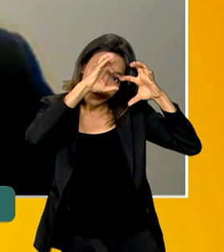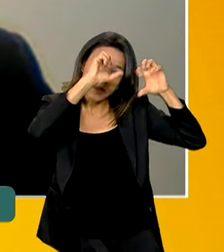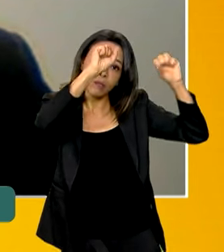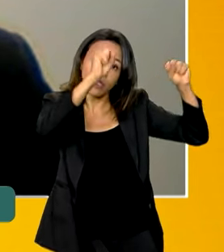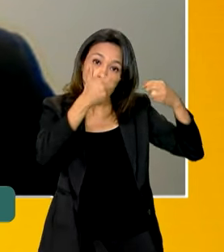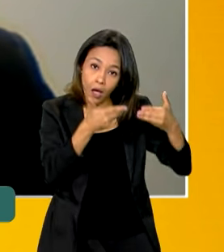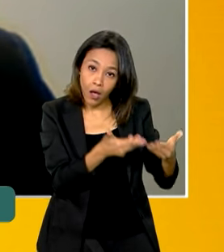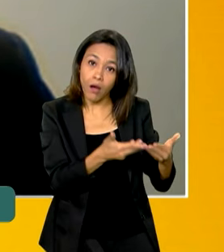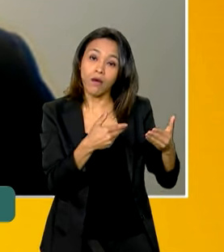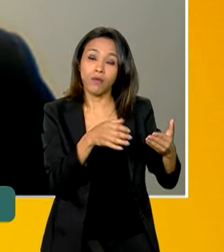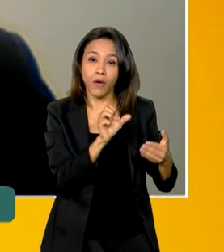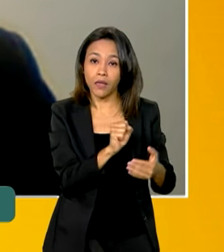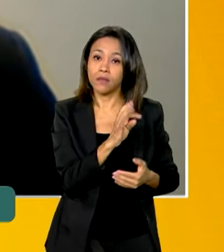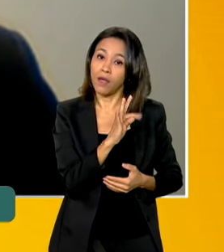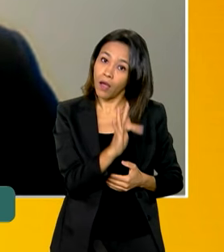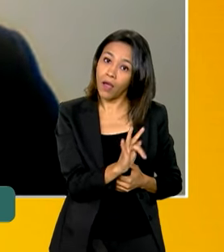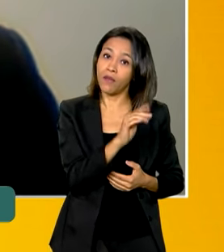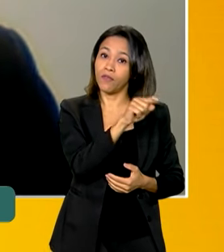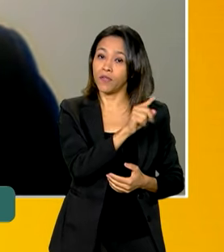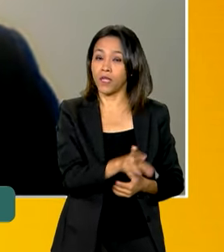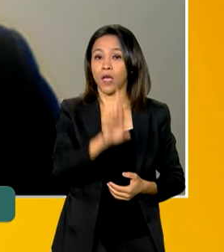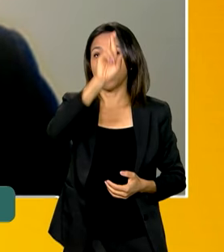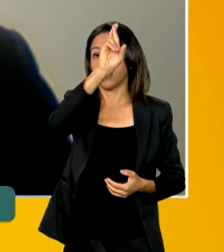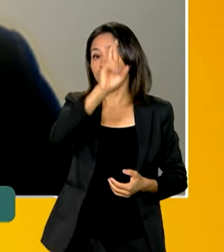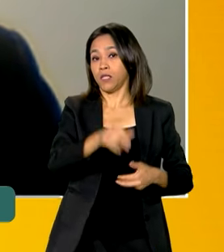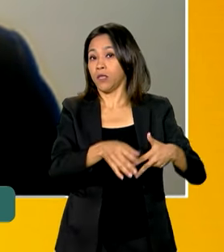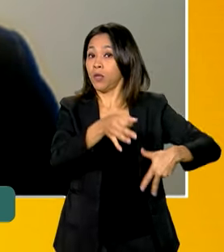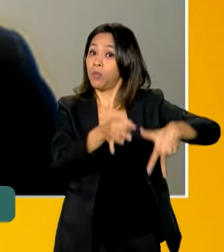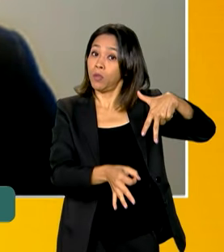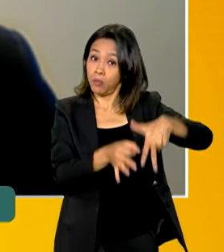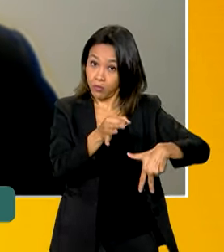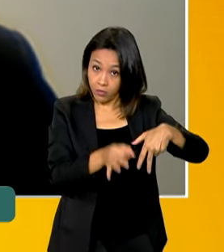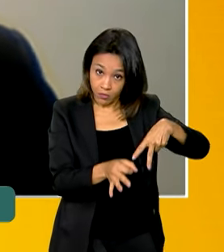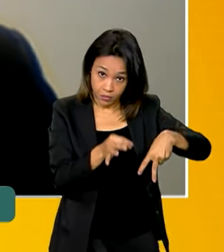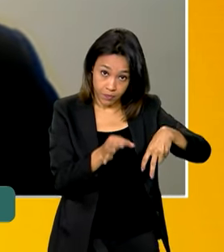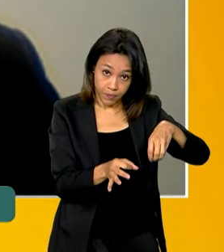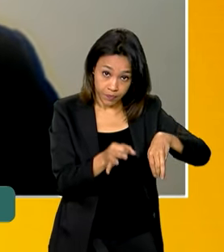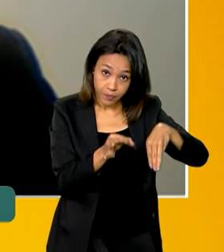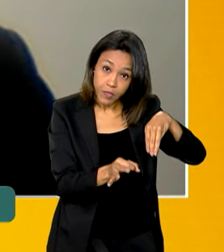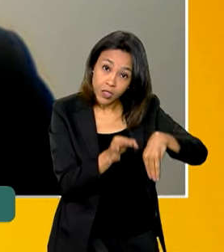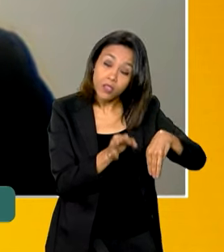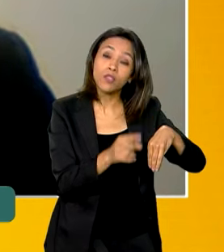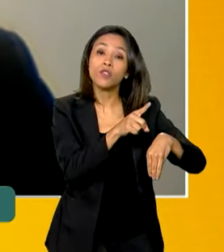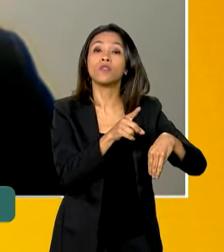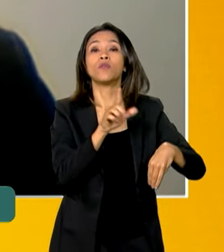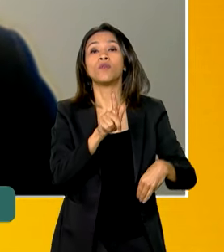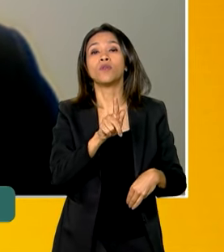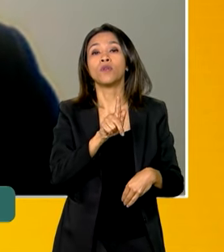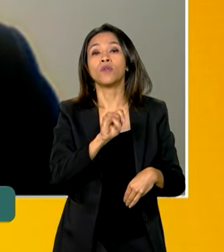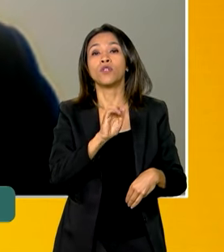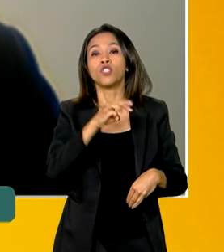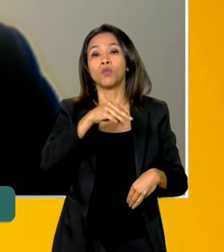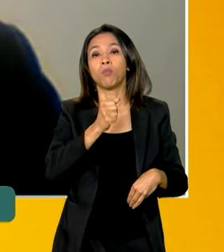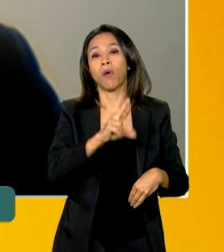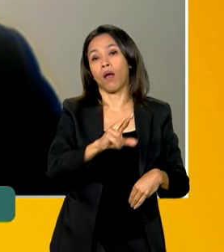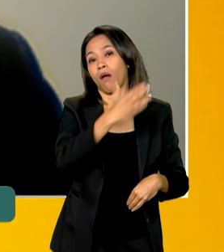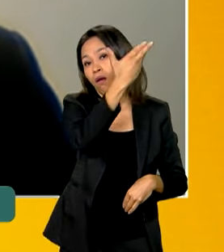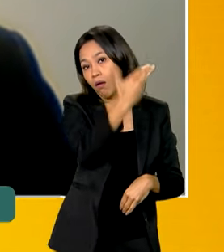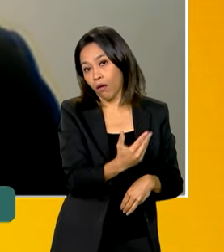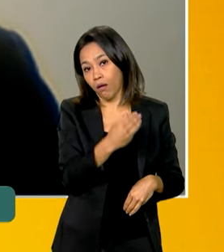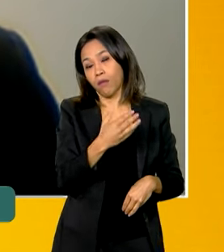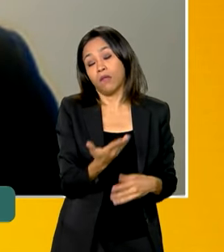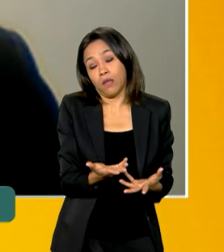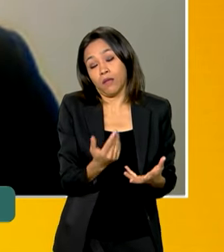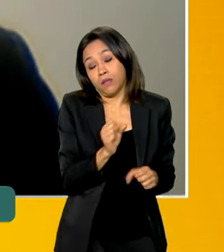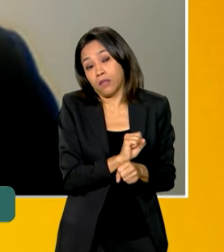está em âmbito de conciliação pelo ministro Gilmar Mendes possa ser resolvida e julgada o quanto antes também, para que a gente tenha um